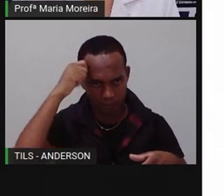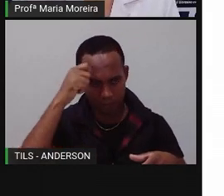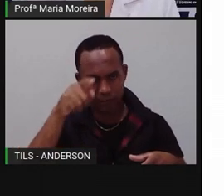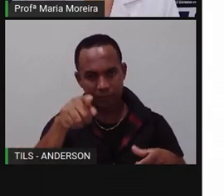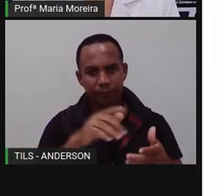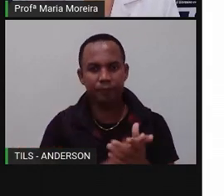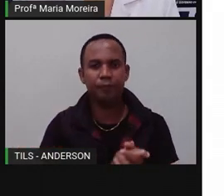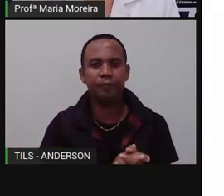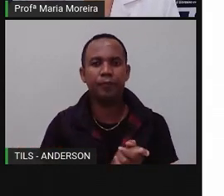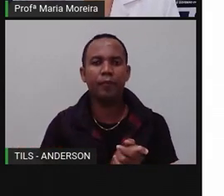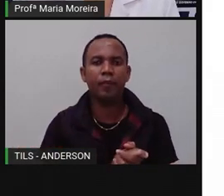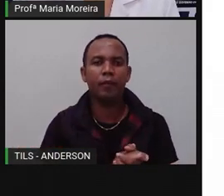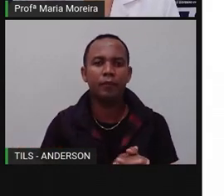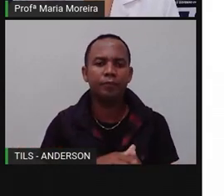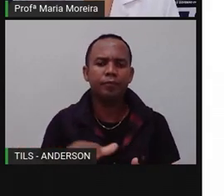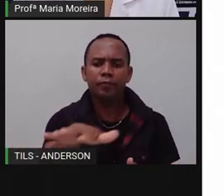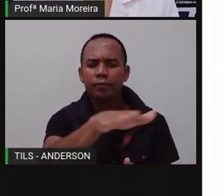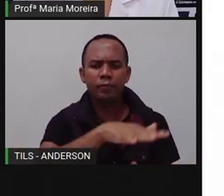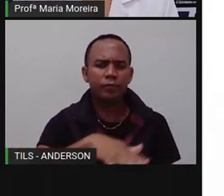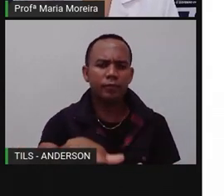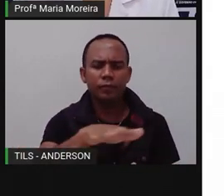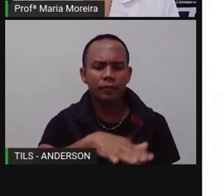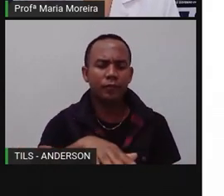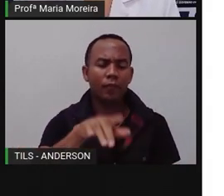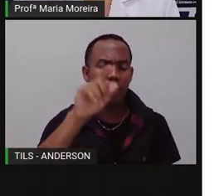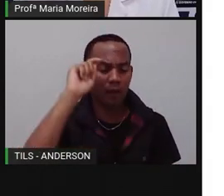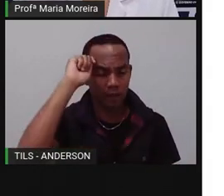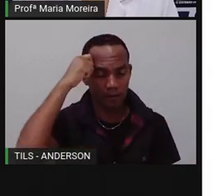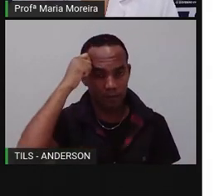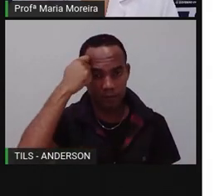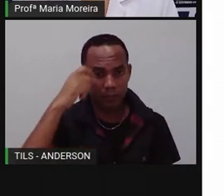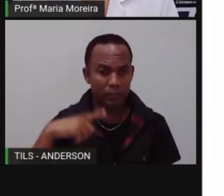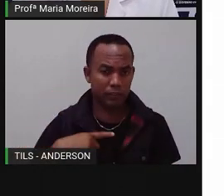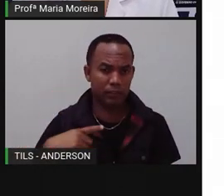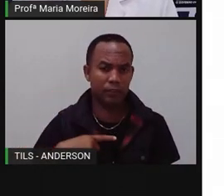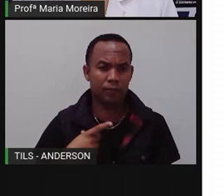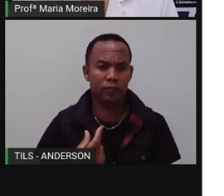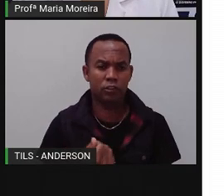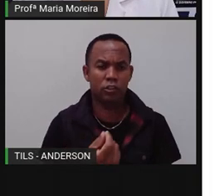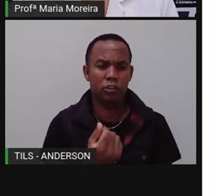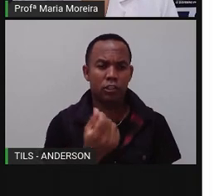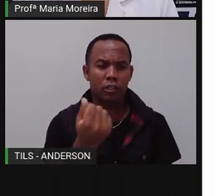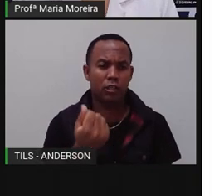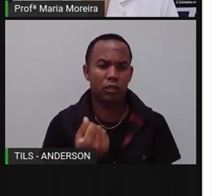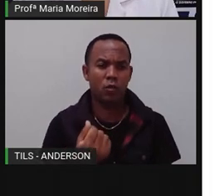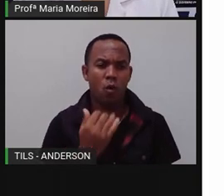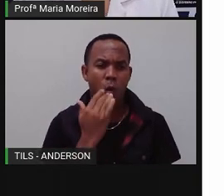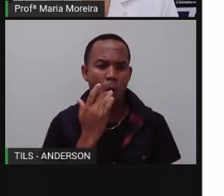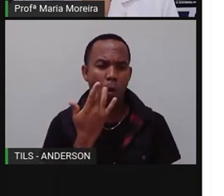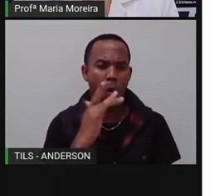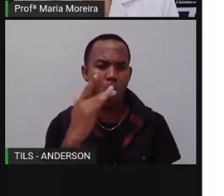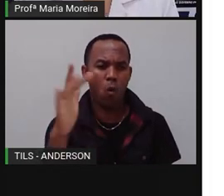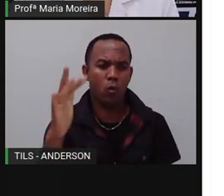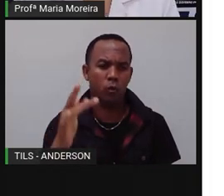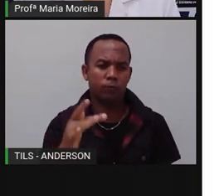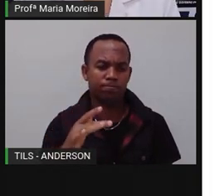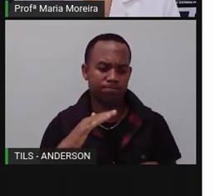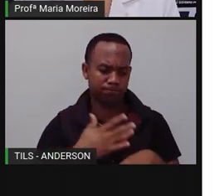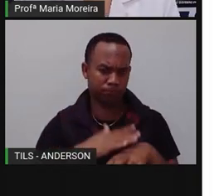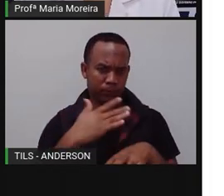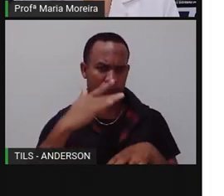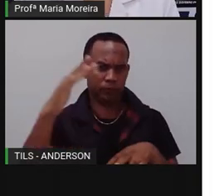continente, né? Ele é rico em minerais. Com quem? Como ouro e diamantes, né?